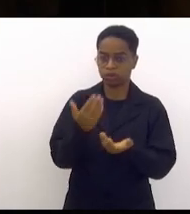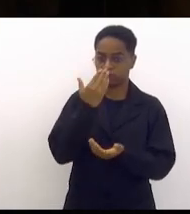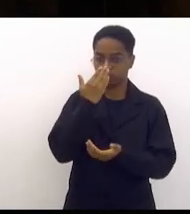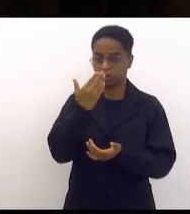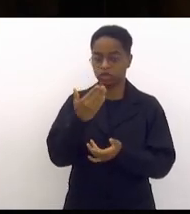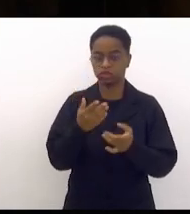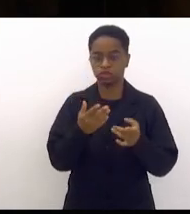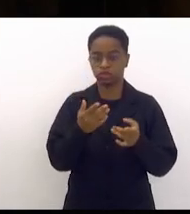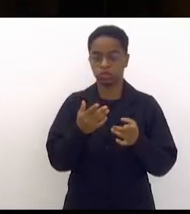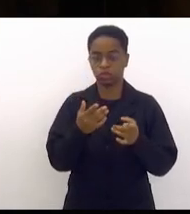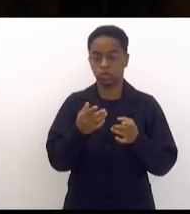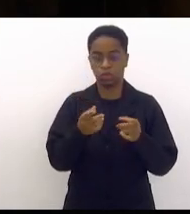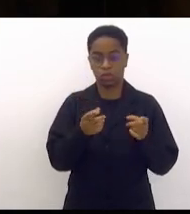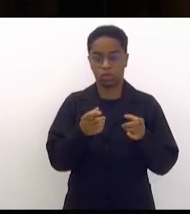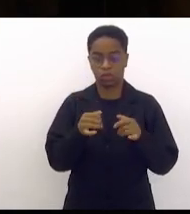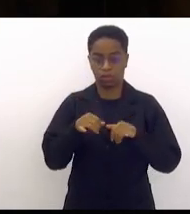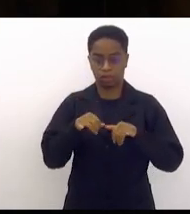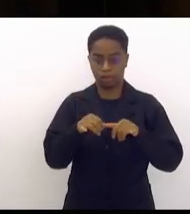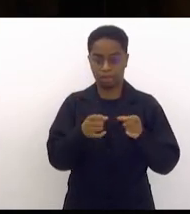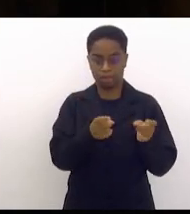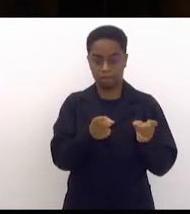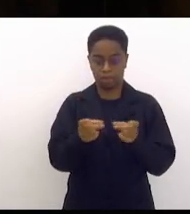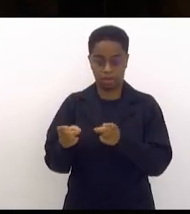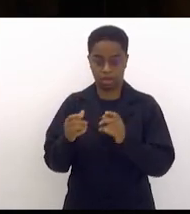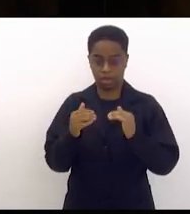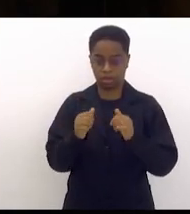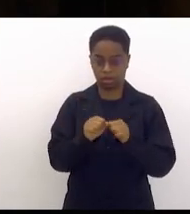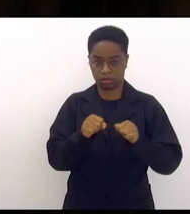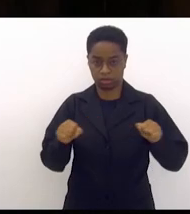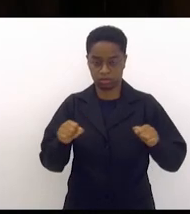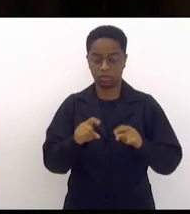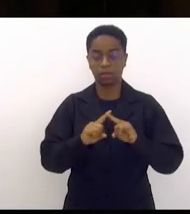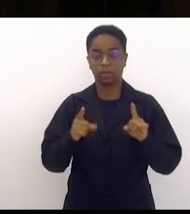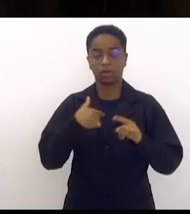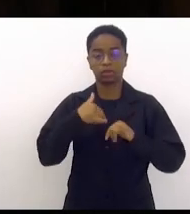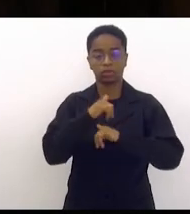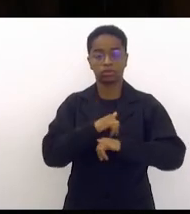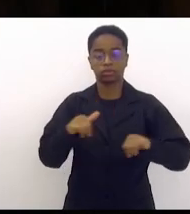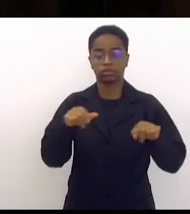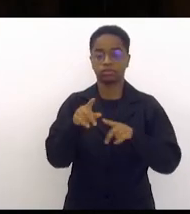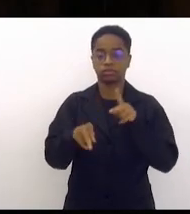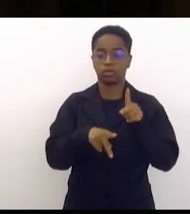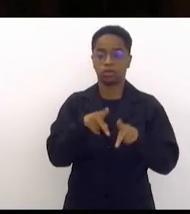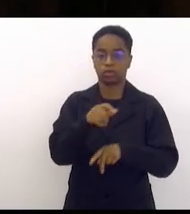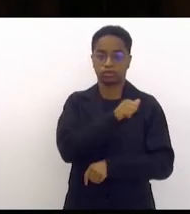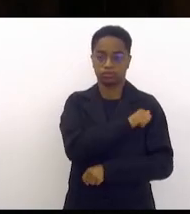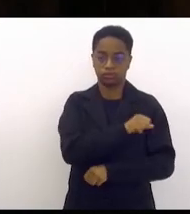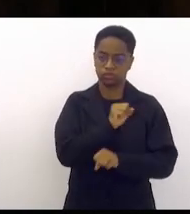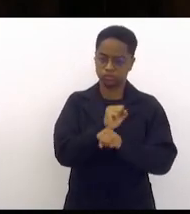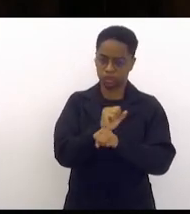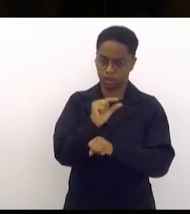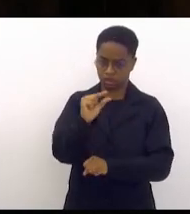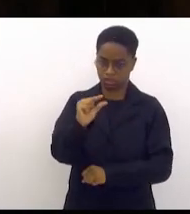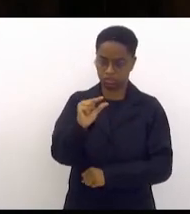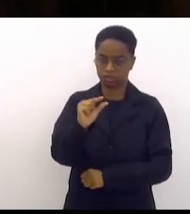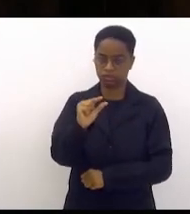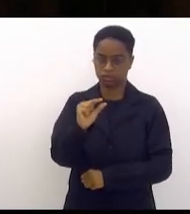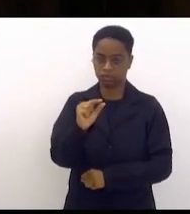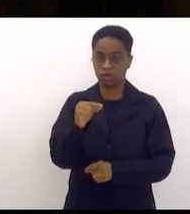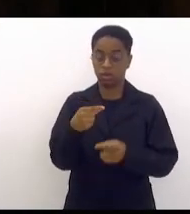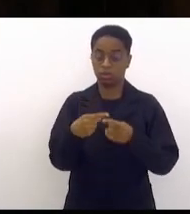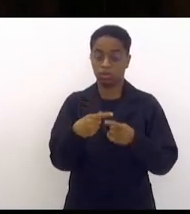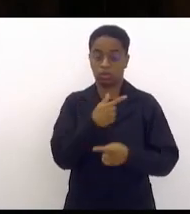mas devo dizer a população do Rio de Janeiro aguardem o